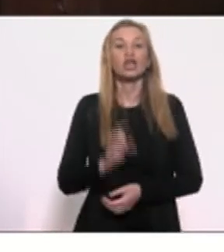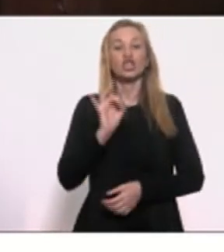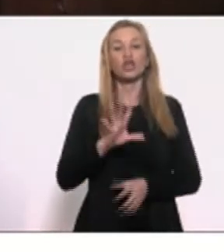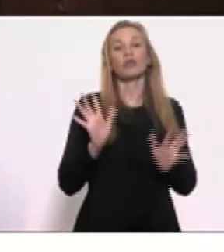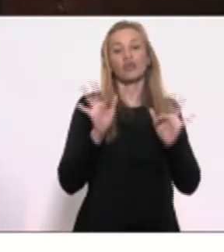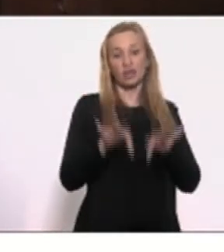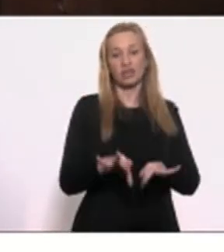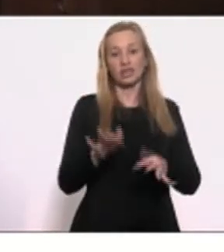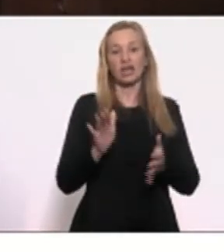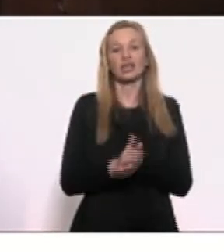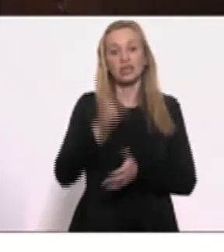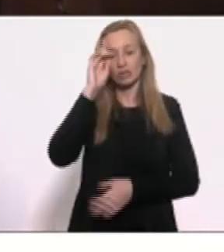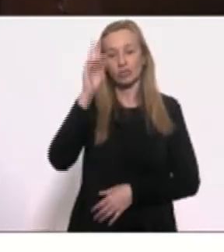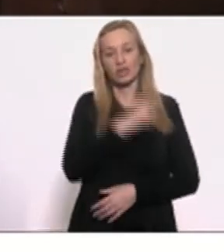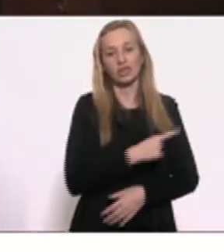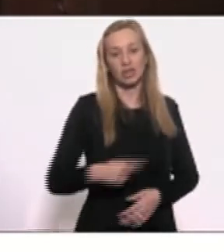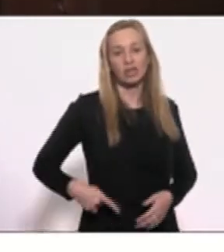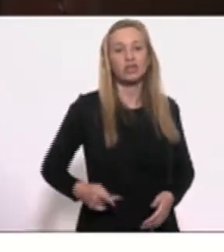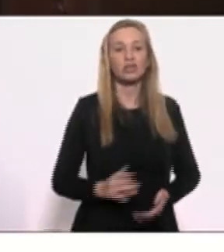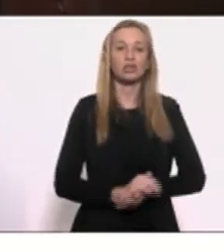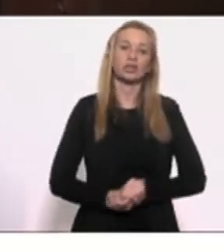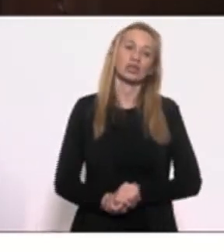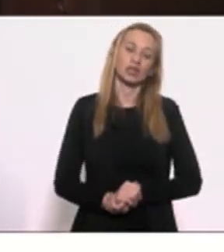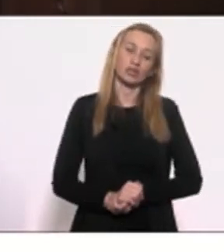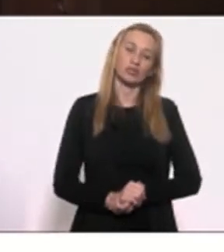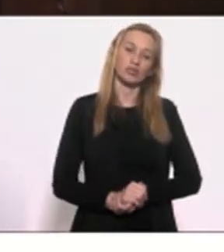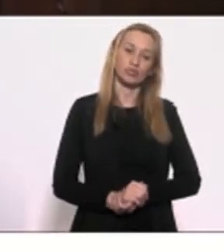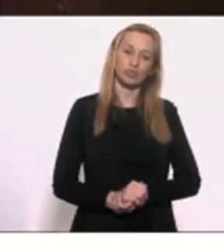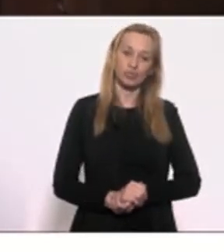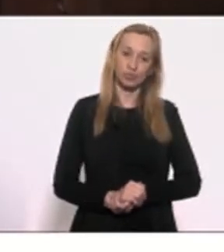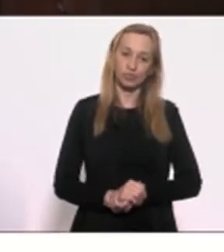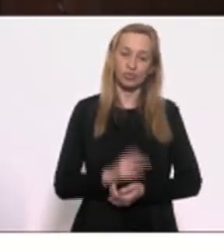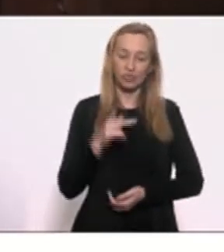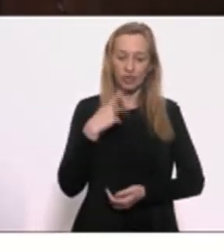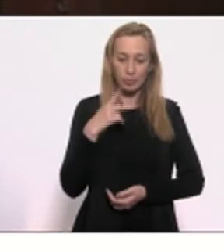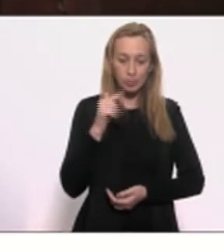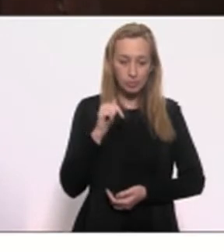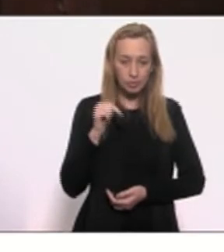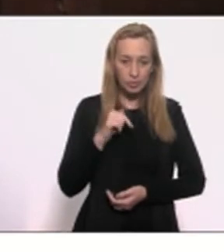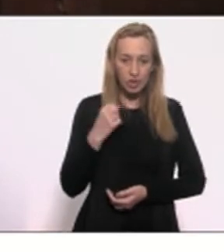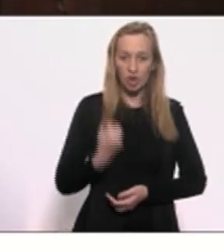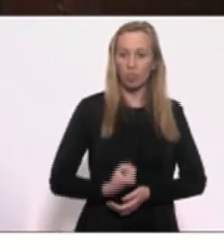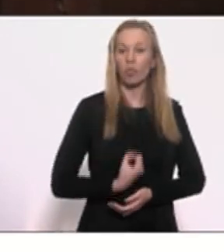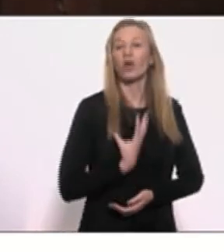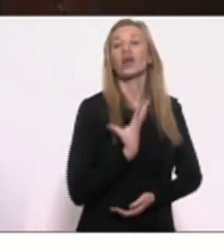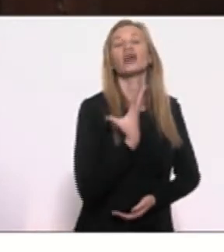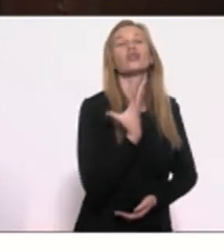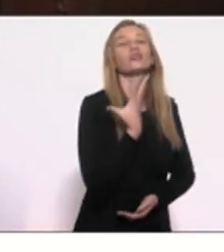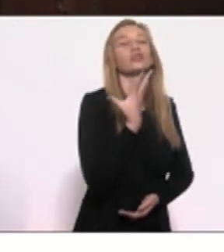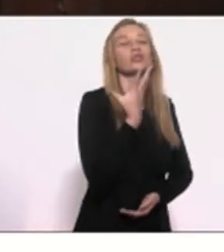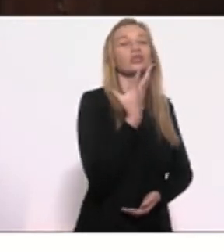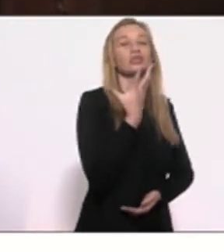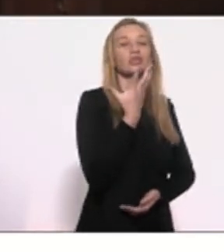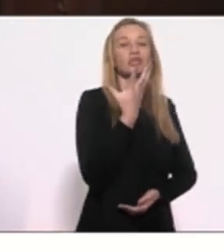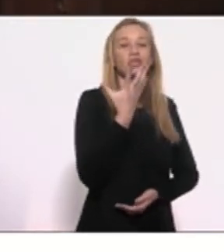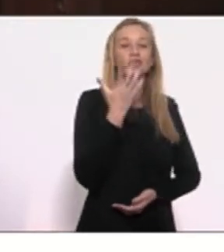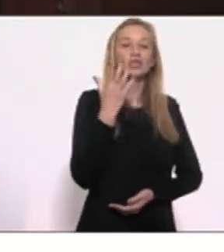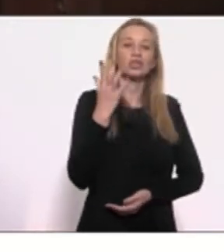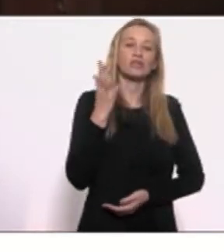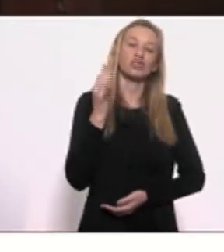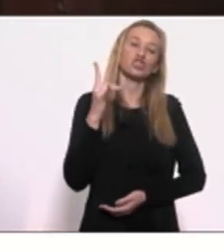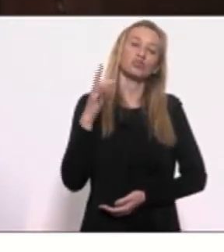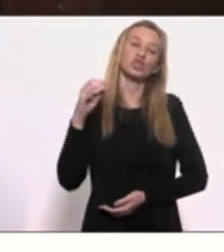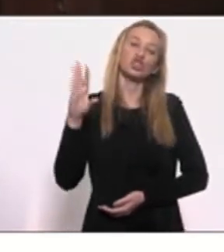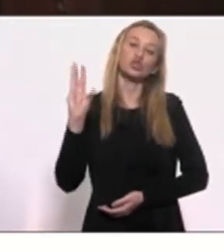concluir, presidente, no dia aqui que foi citado poemas, vitimismo,